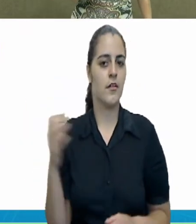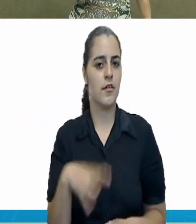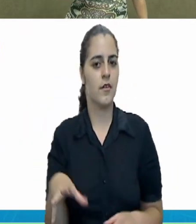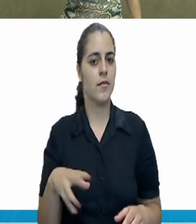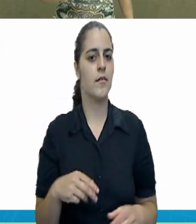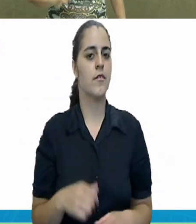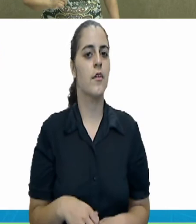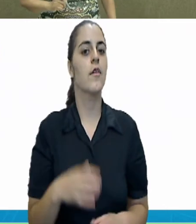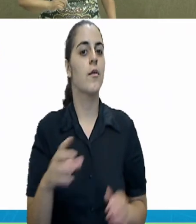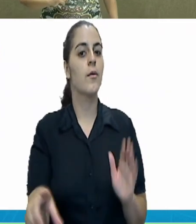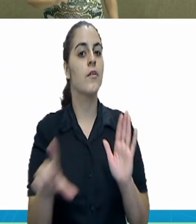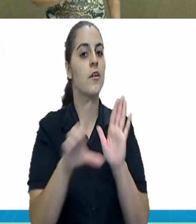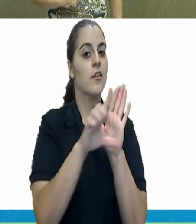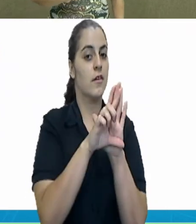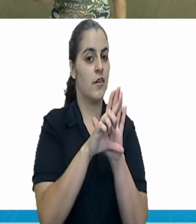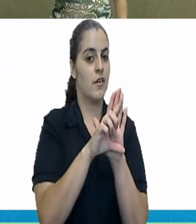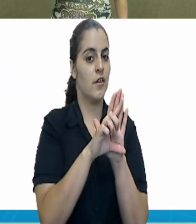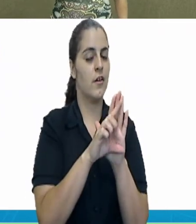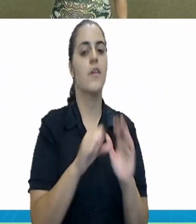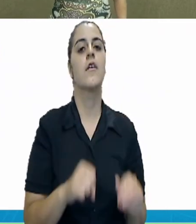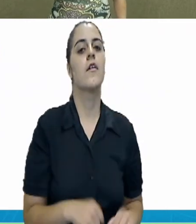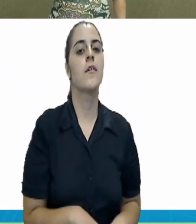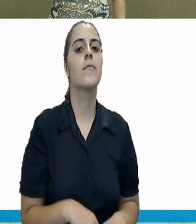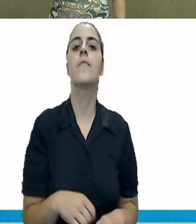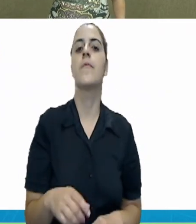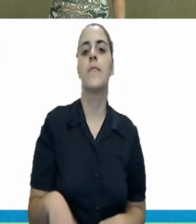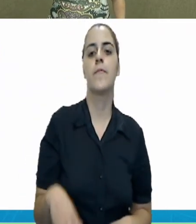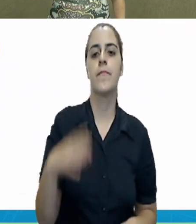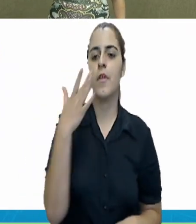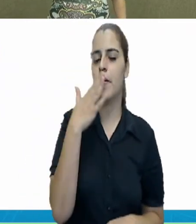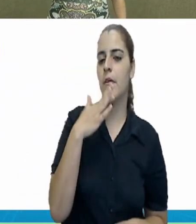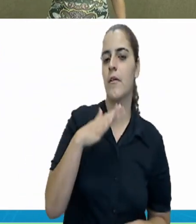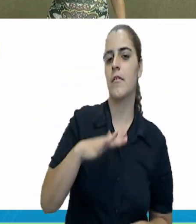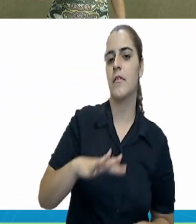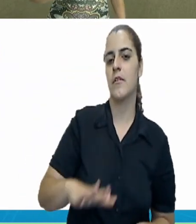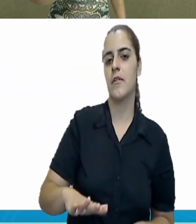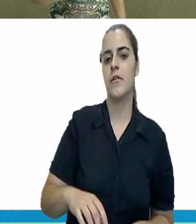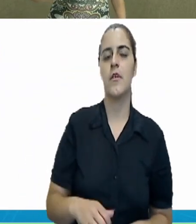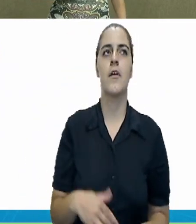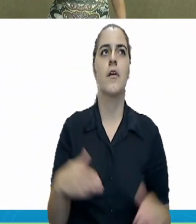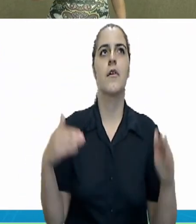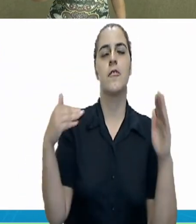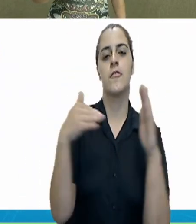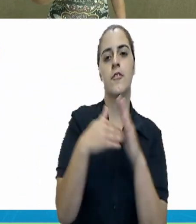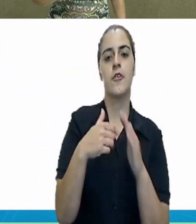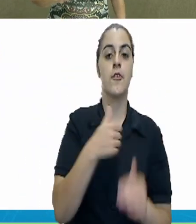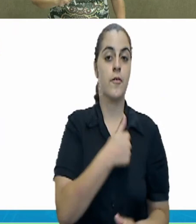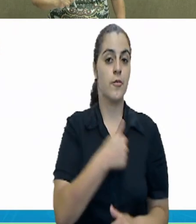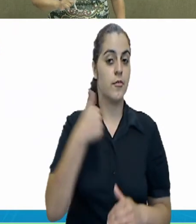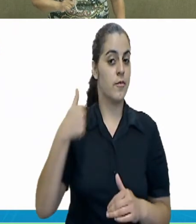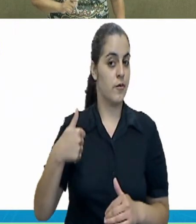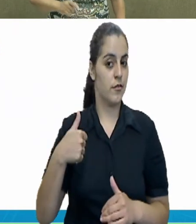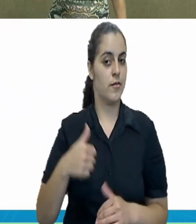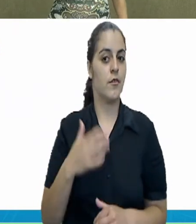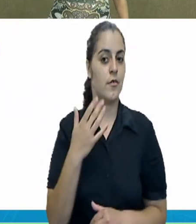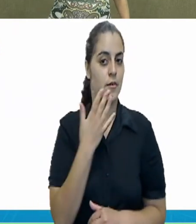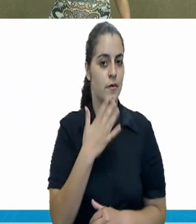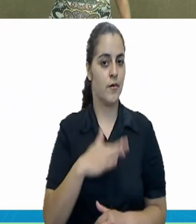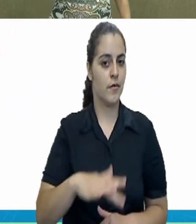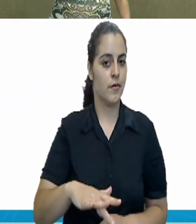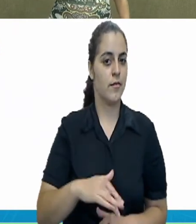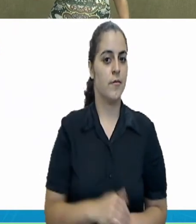segundo o estatuto da criança e do adolescente, é até 11 anos